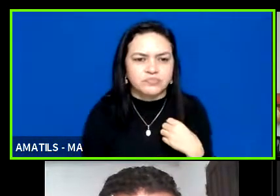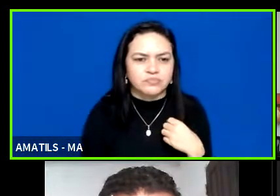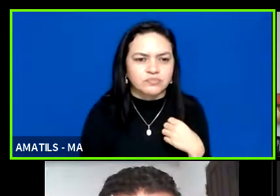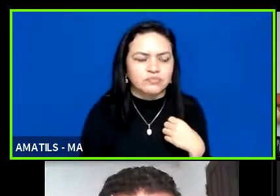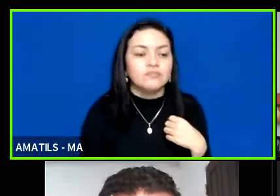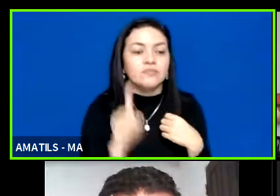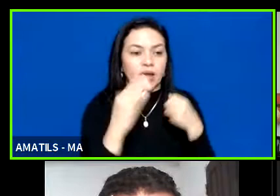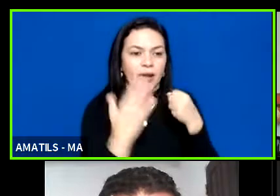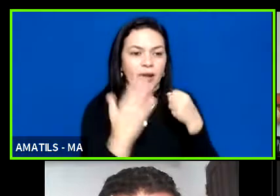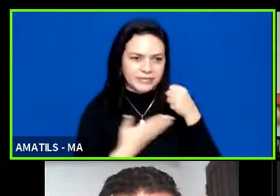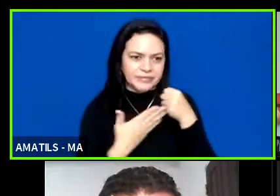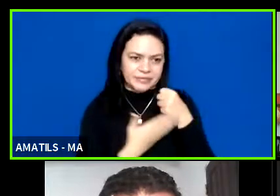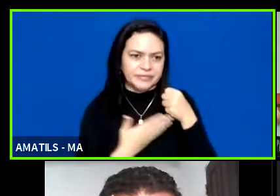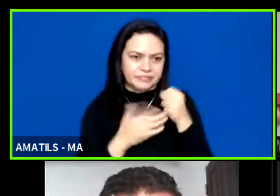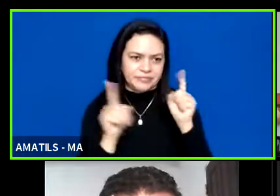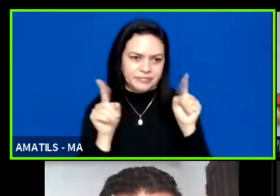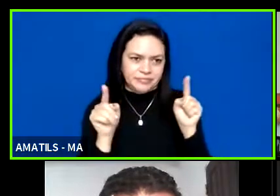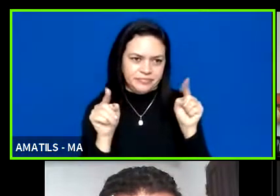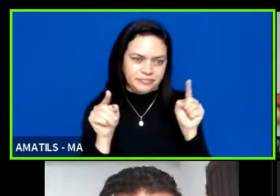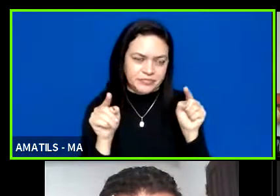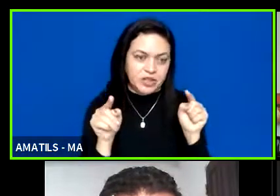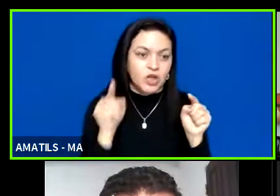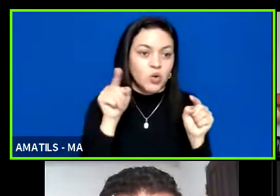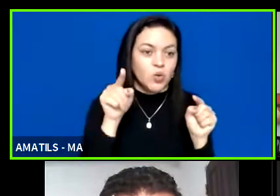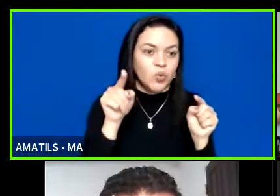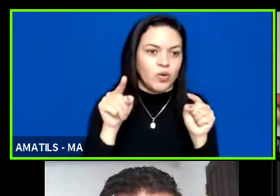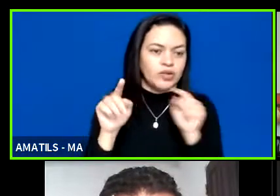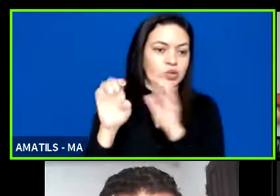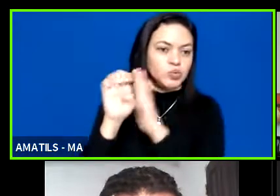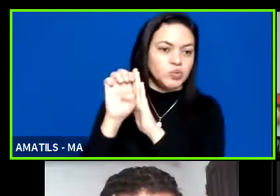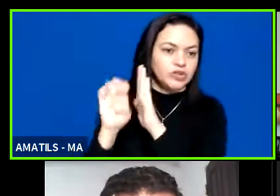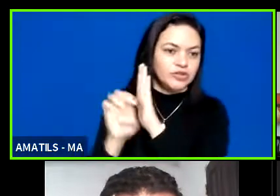basicamente é isso nos estatutos tá